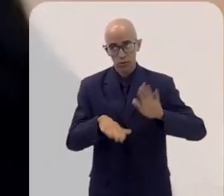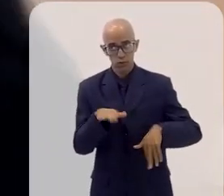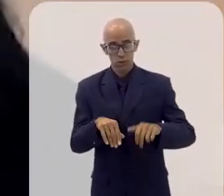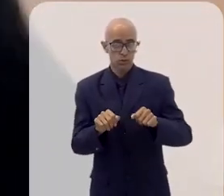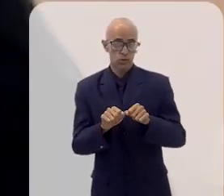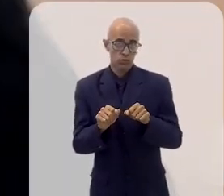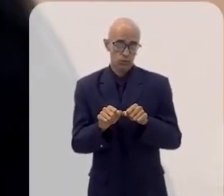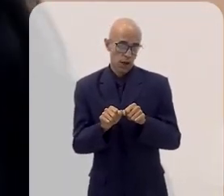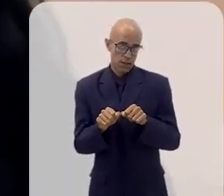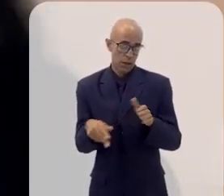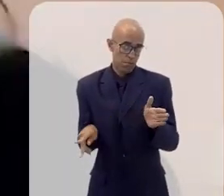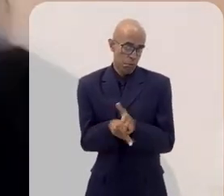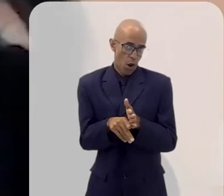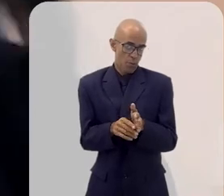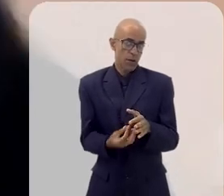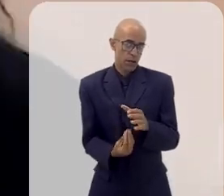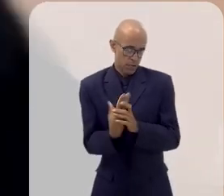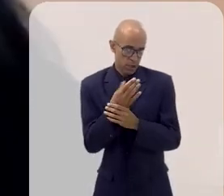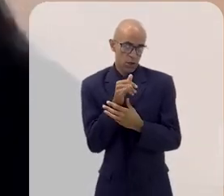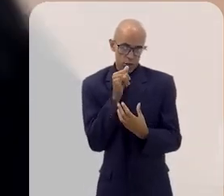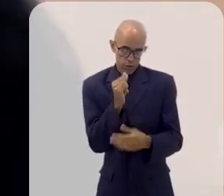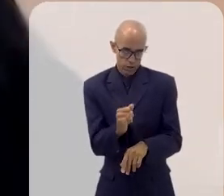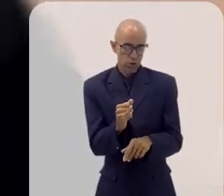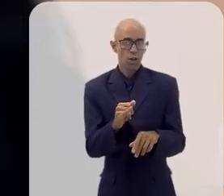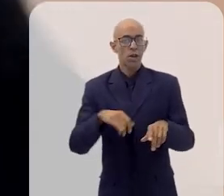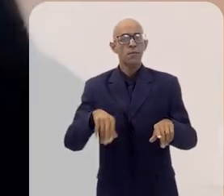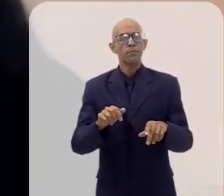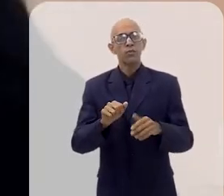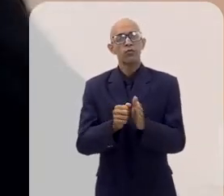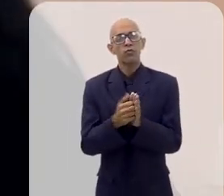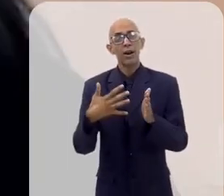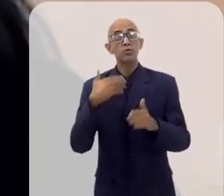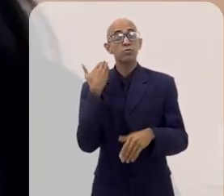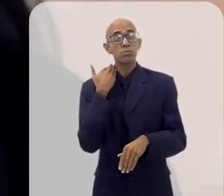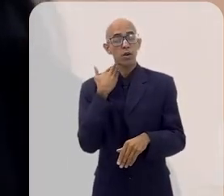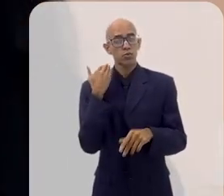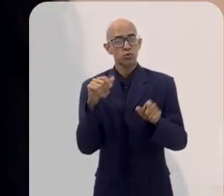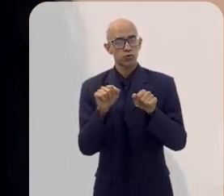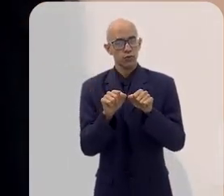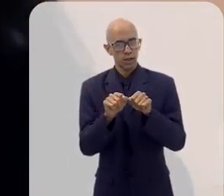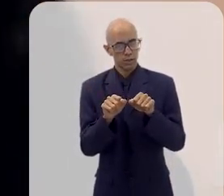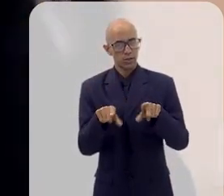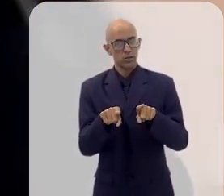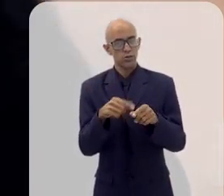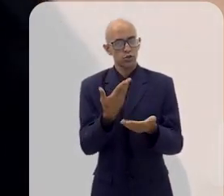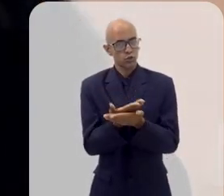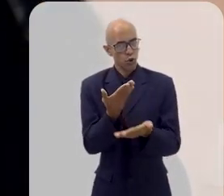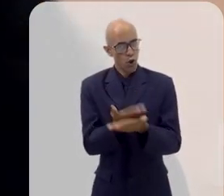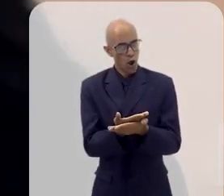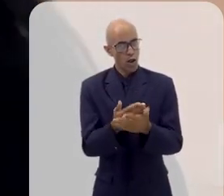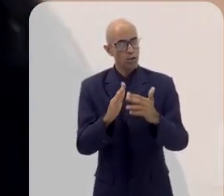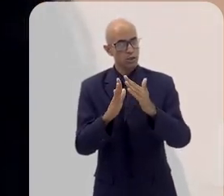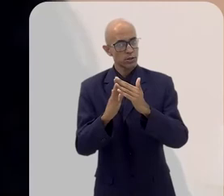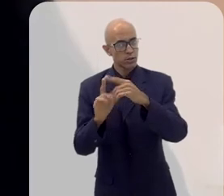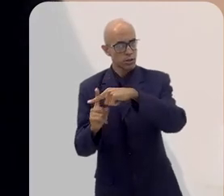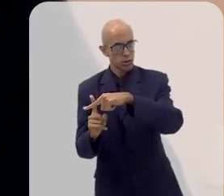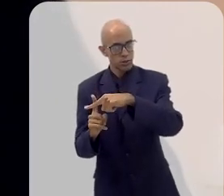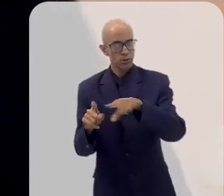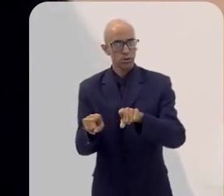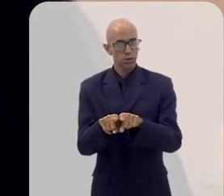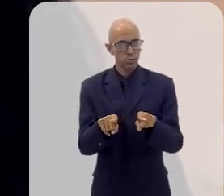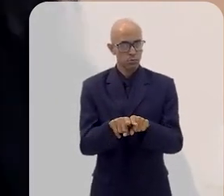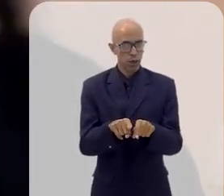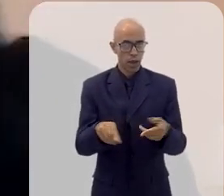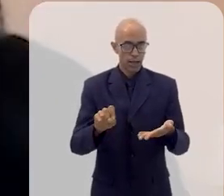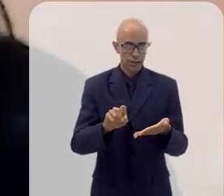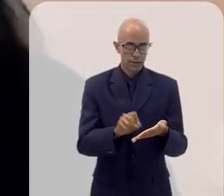fazem usinas próprias, é muito comum isso acontecer, vários bancos estão fazendo dessa forma, em escolas, igrejas, e também